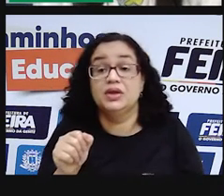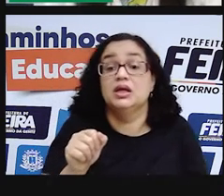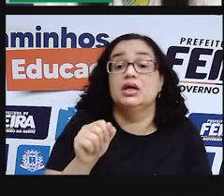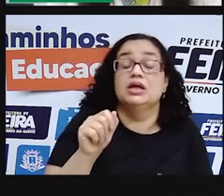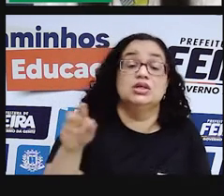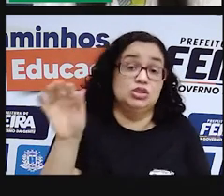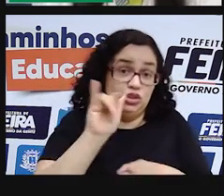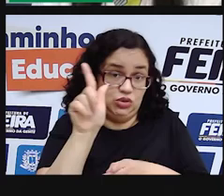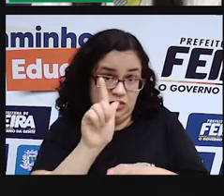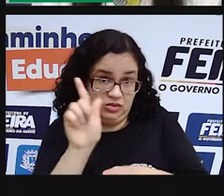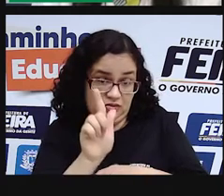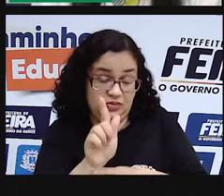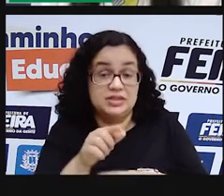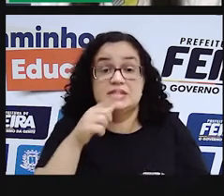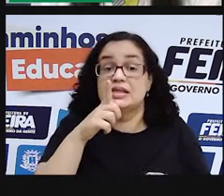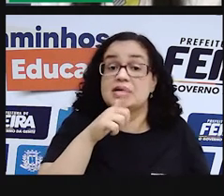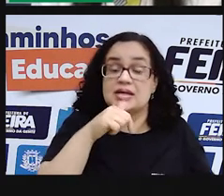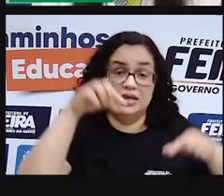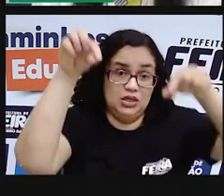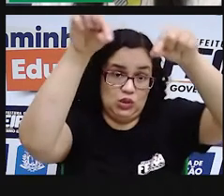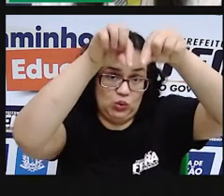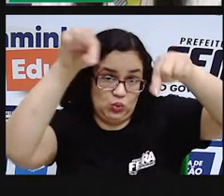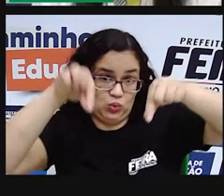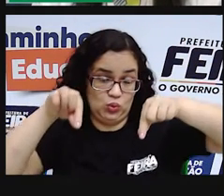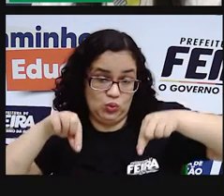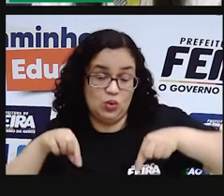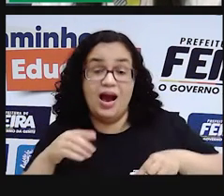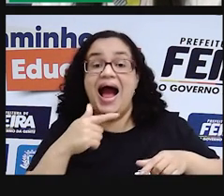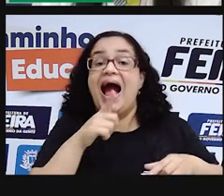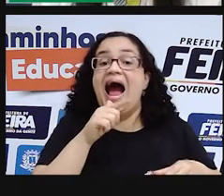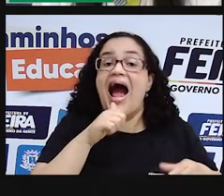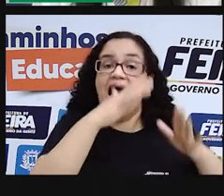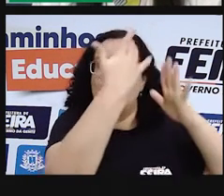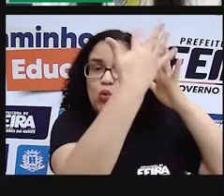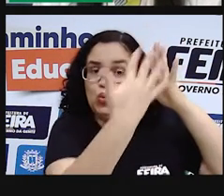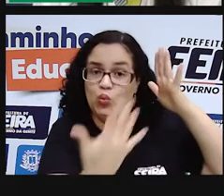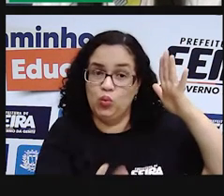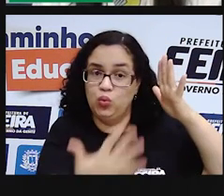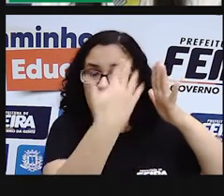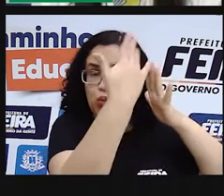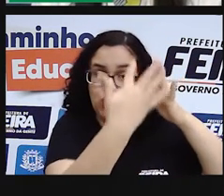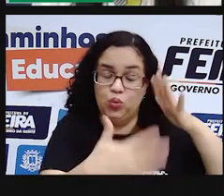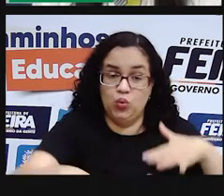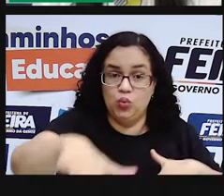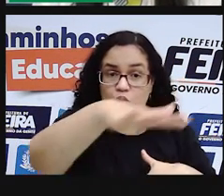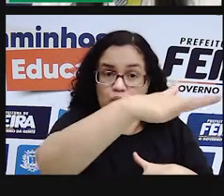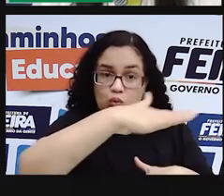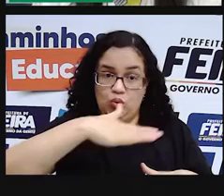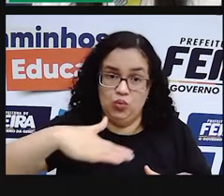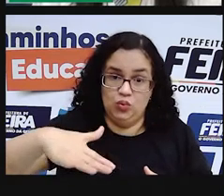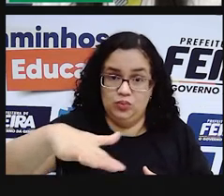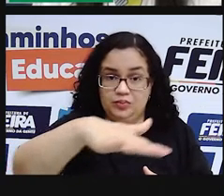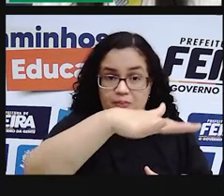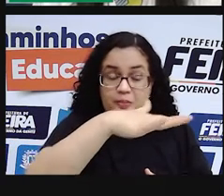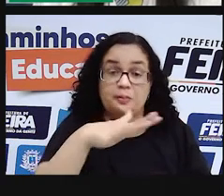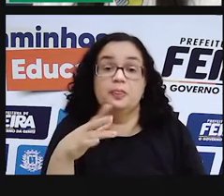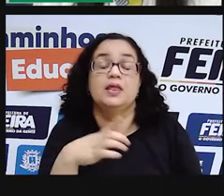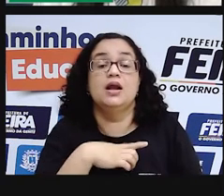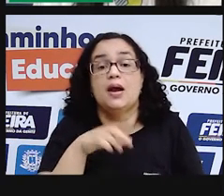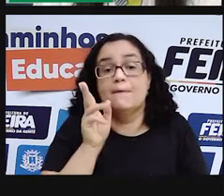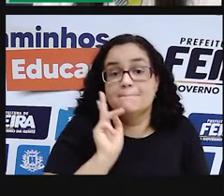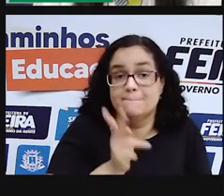são formadas pelo represamento de um fluxo de água superficial. Ele acrescenta que, para